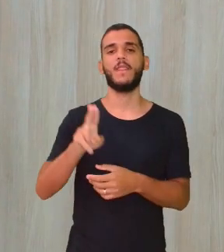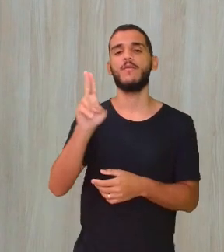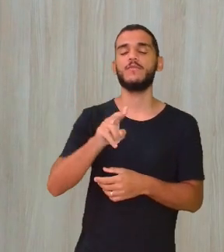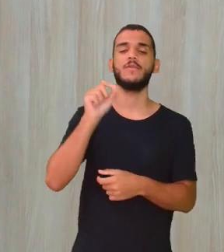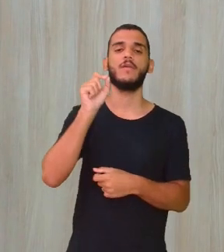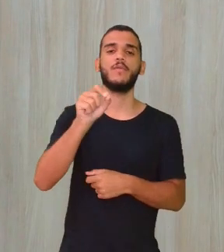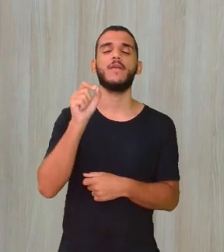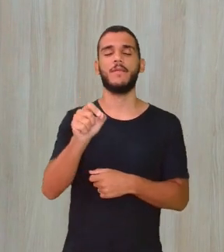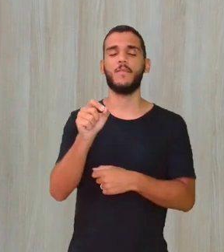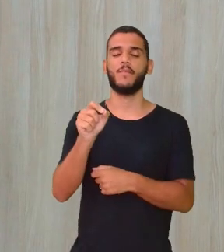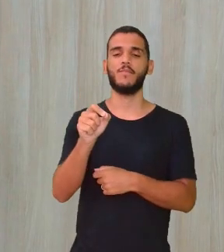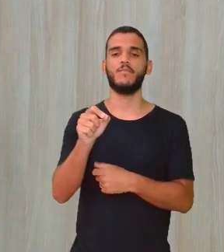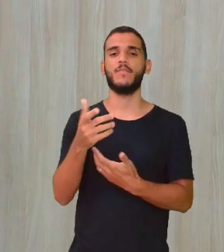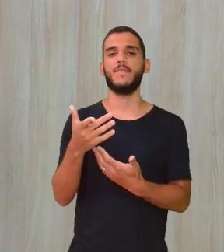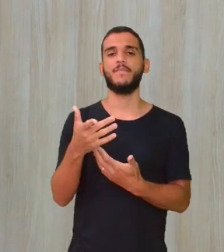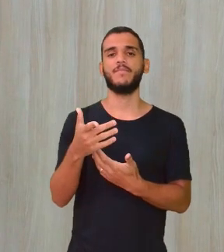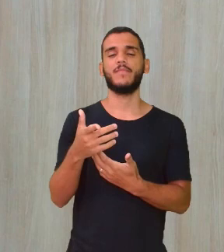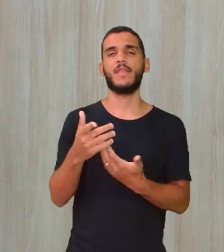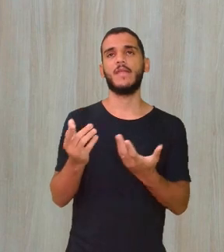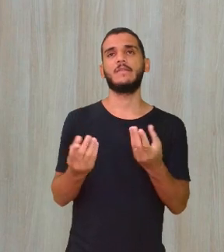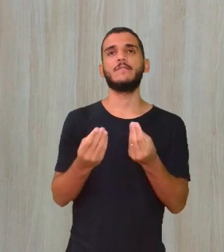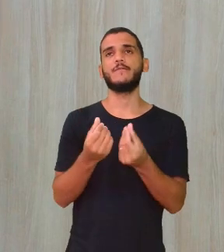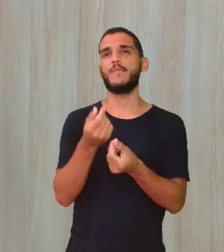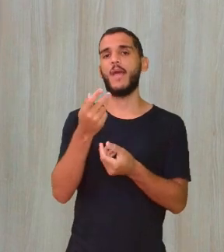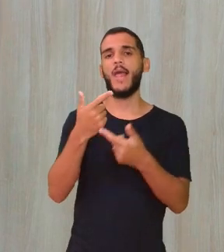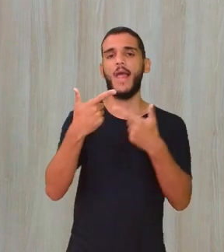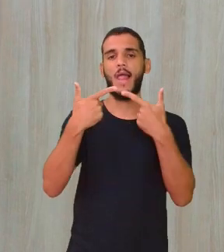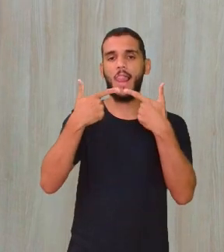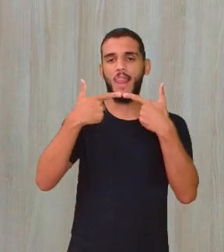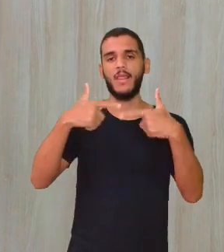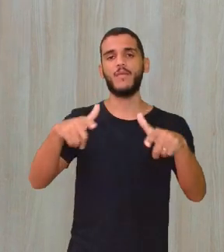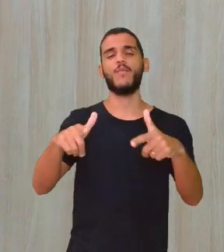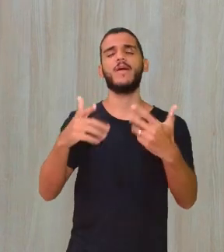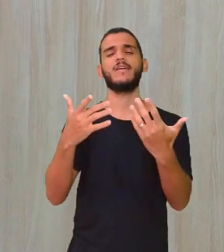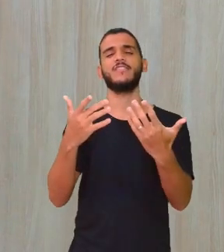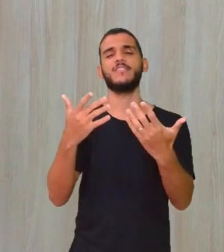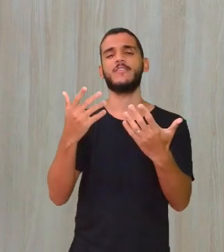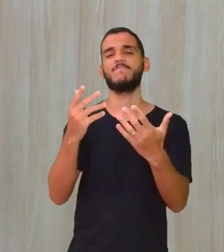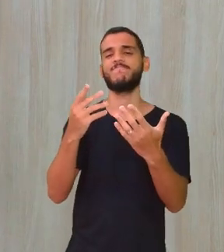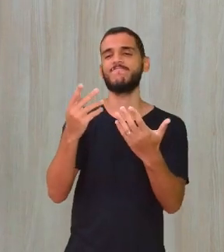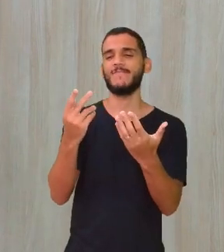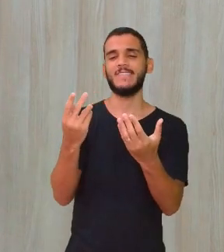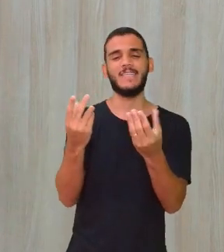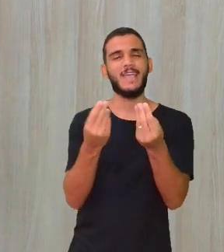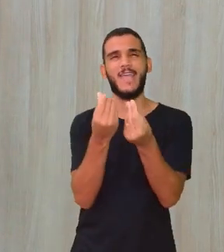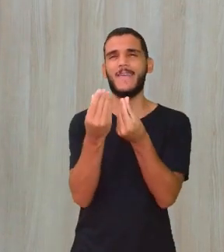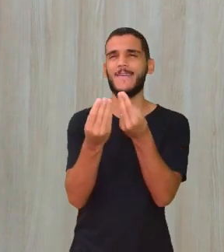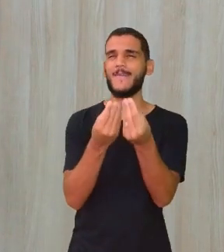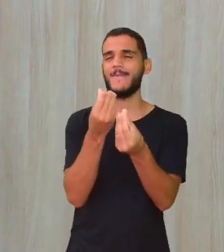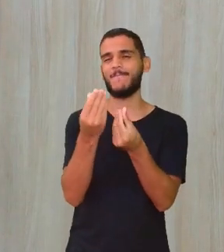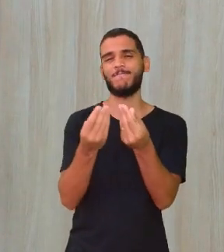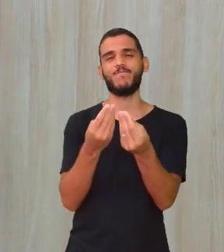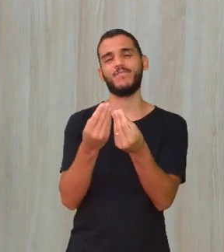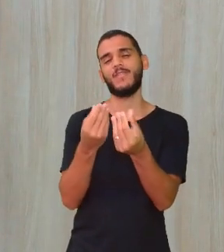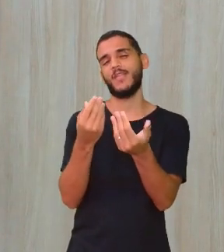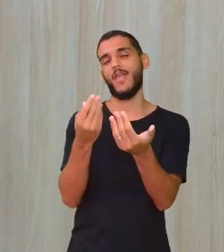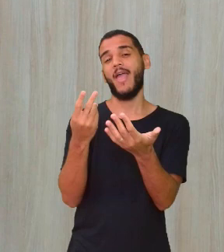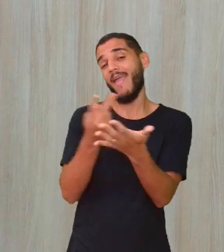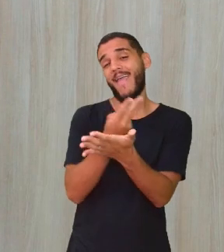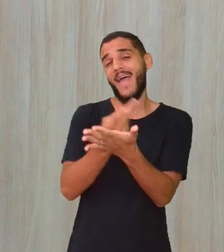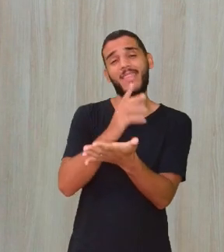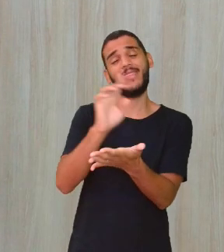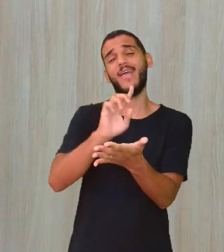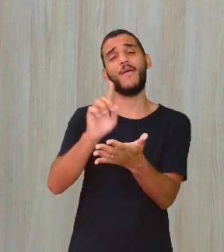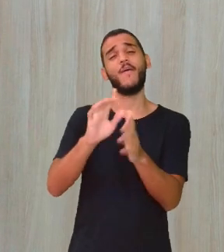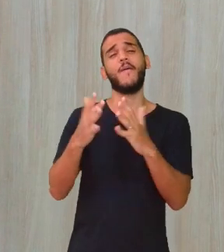variante que é menos prestigiada, né? A gente tem uma série de desvios de... Eu não gosto de apontar isso. Mas